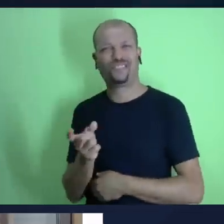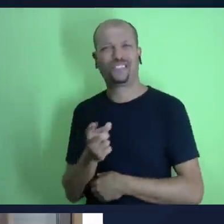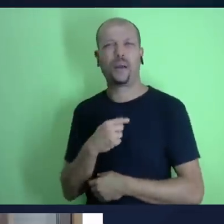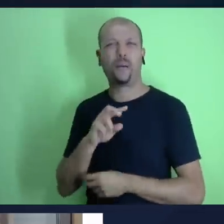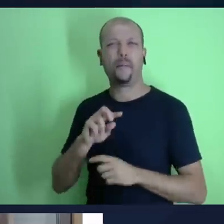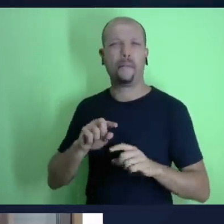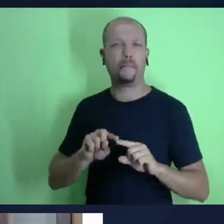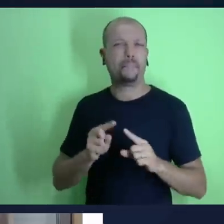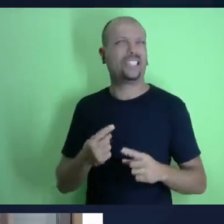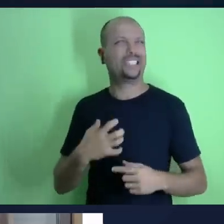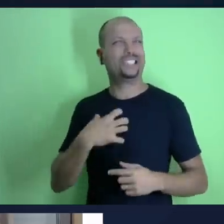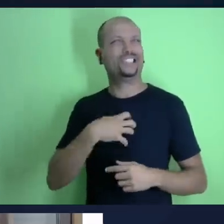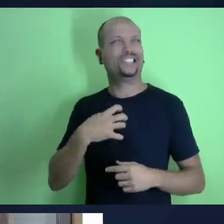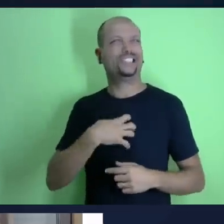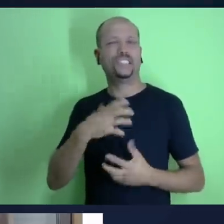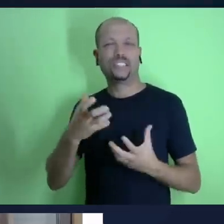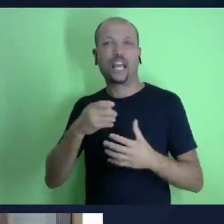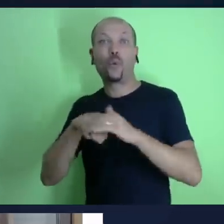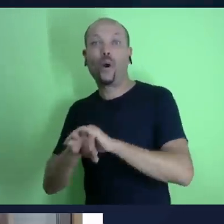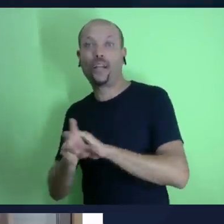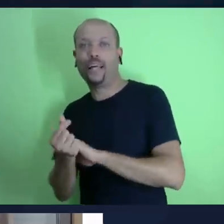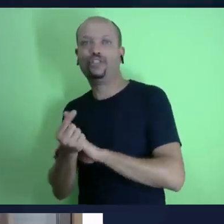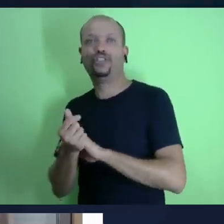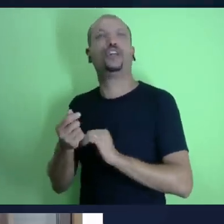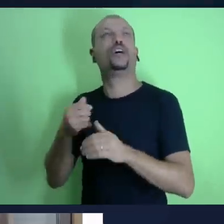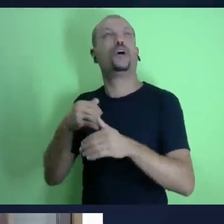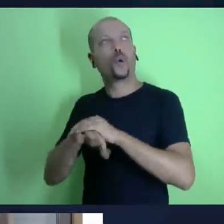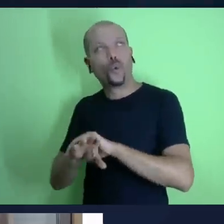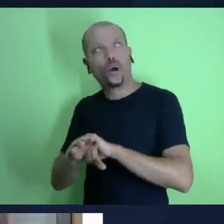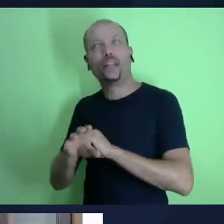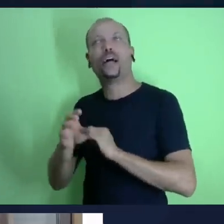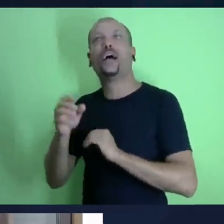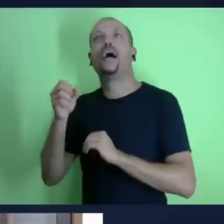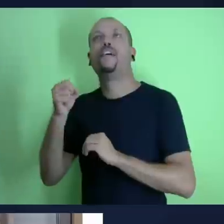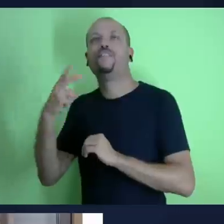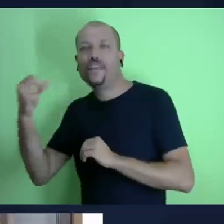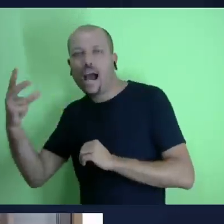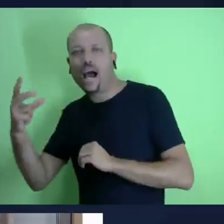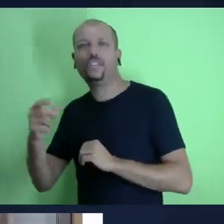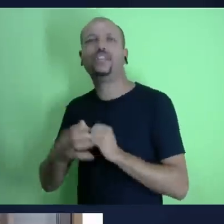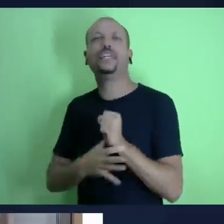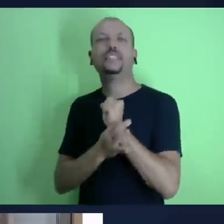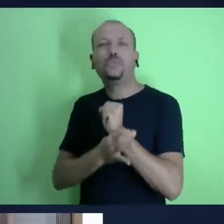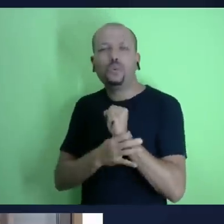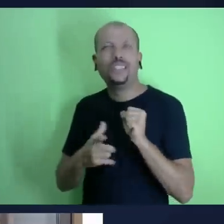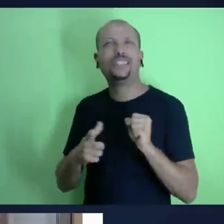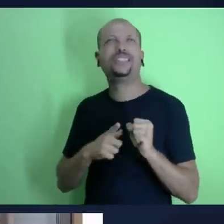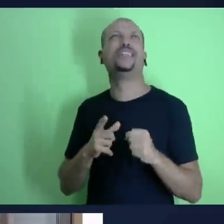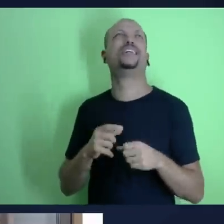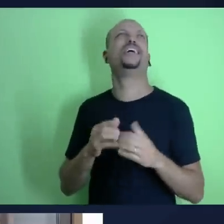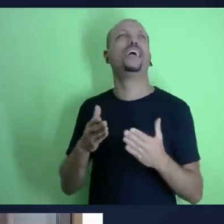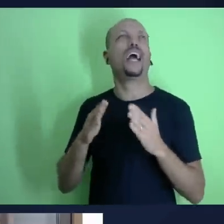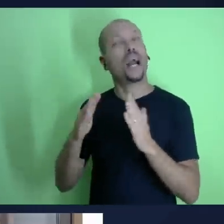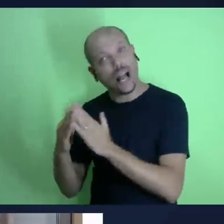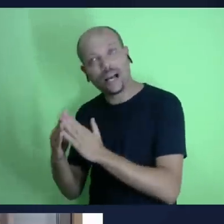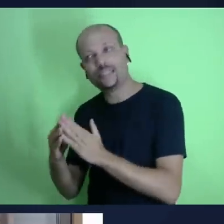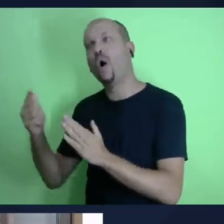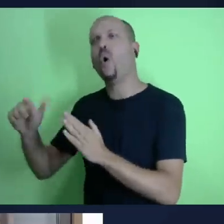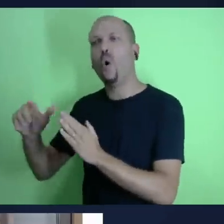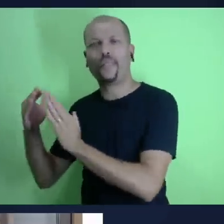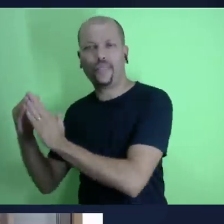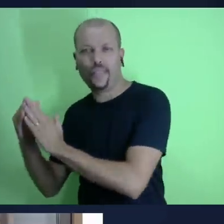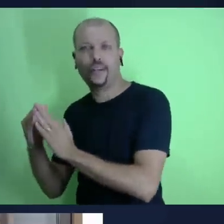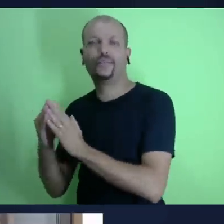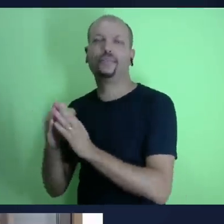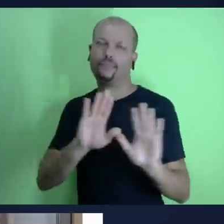suprir as suas necessidades você deve se preocupar em acumular os tesouros no céu porque